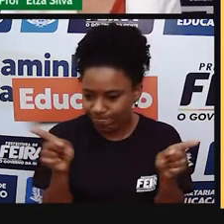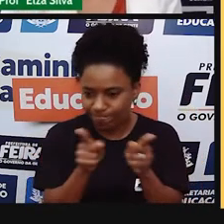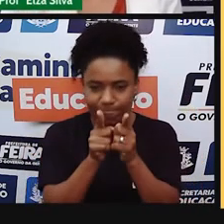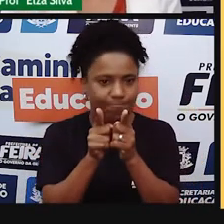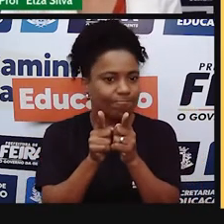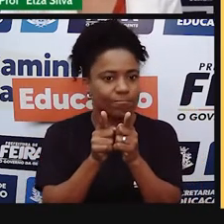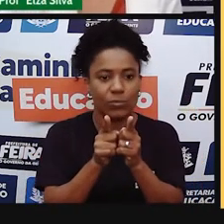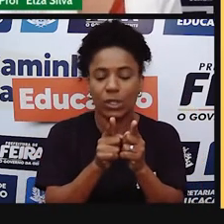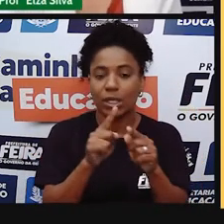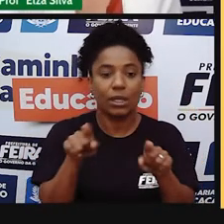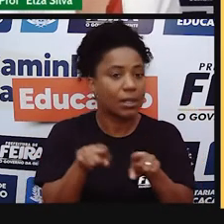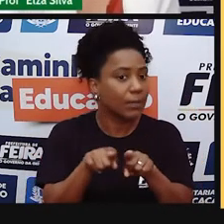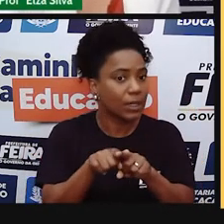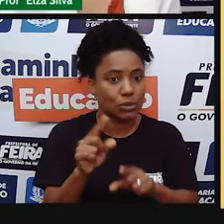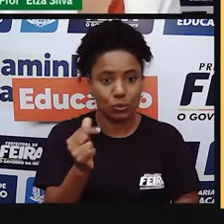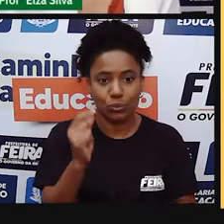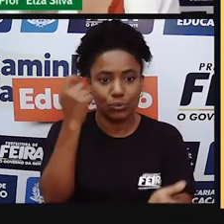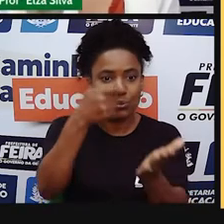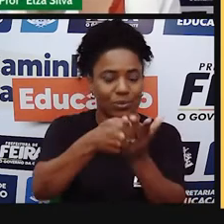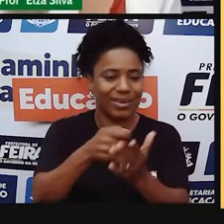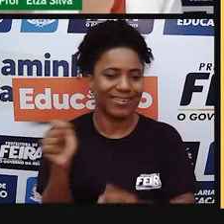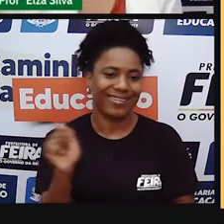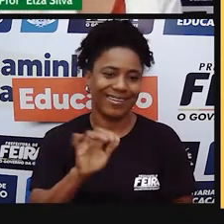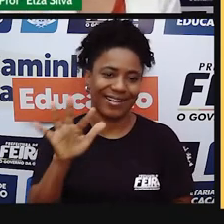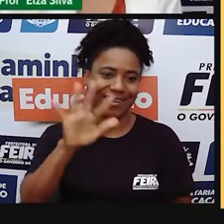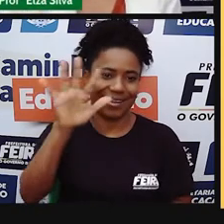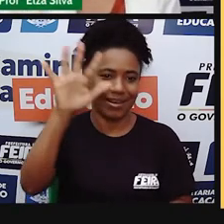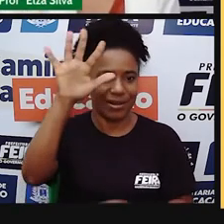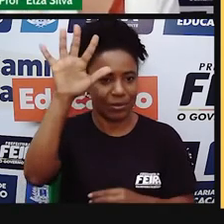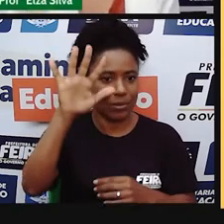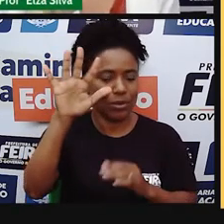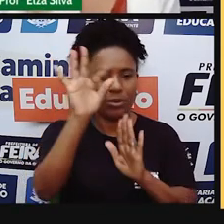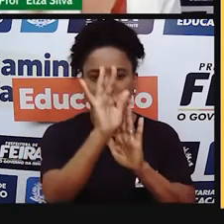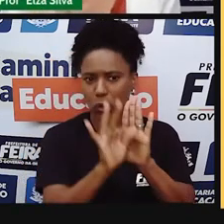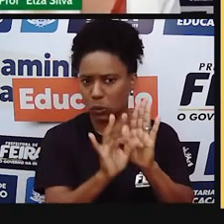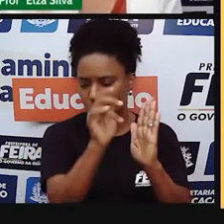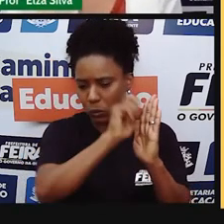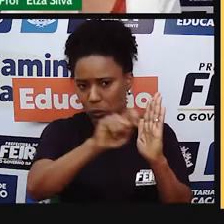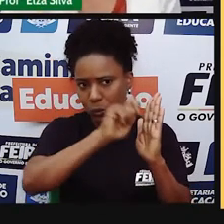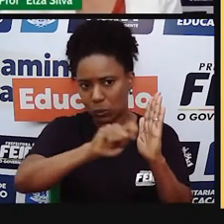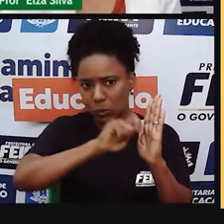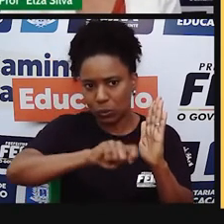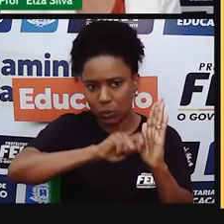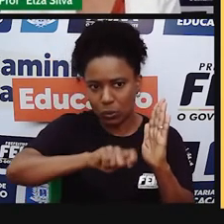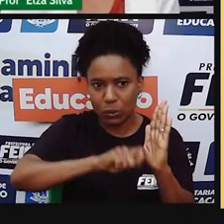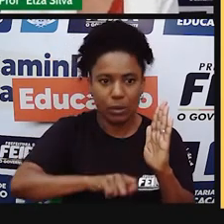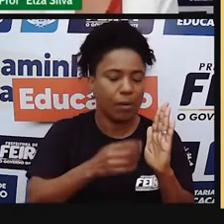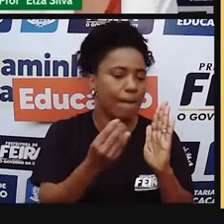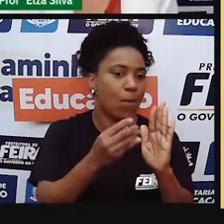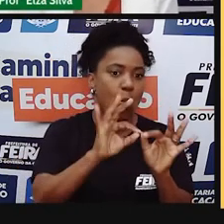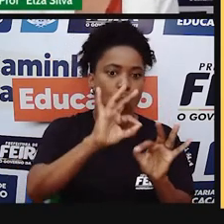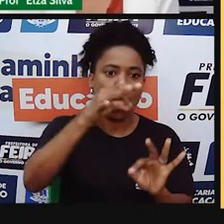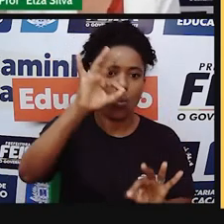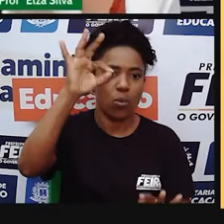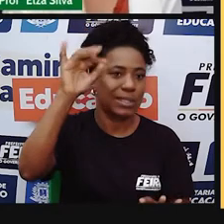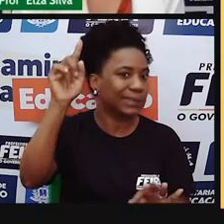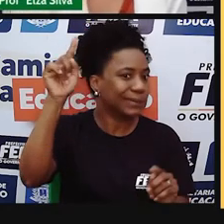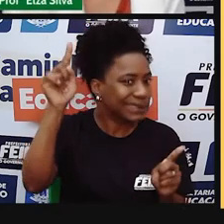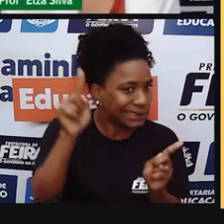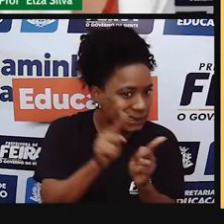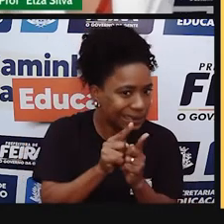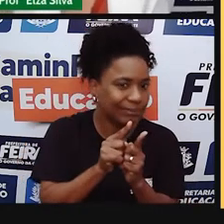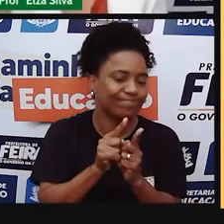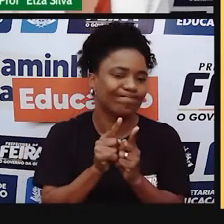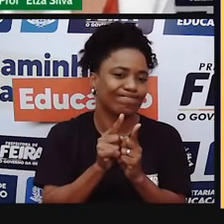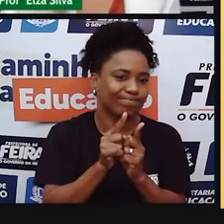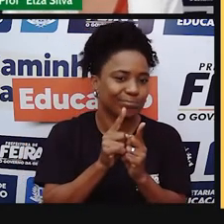mais caros, por isso que o texto era pequeno e as pessoas escreviam com muita objetividade, porque cada